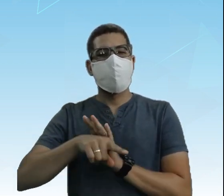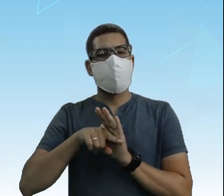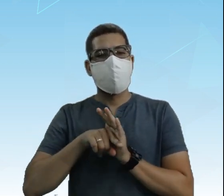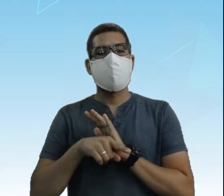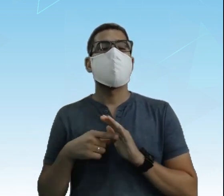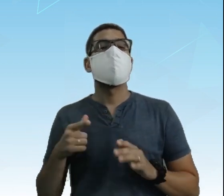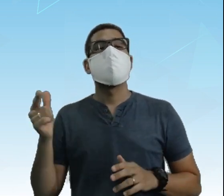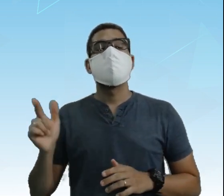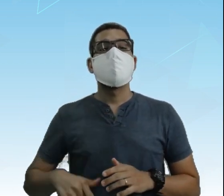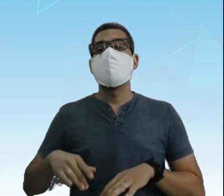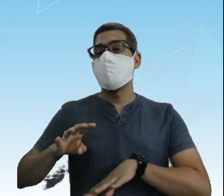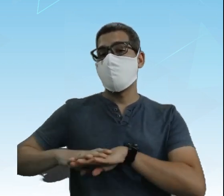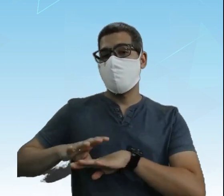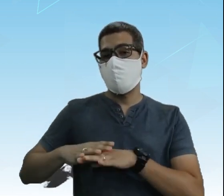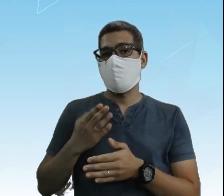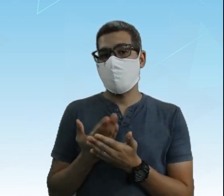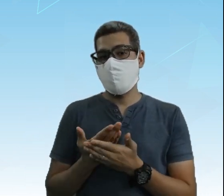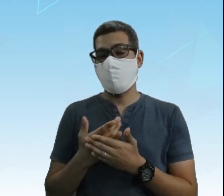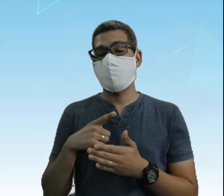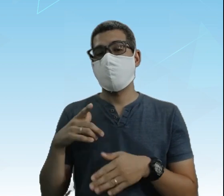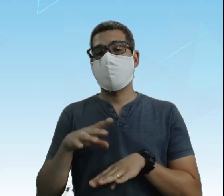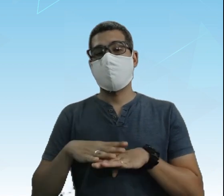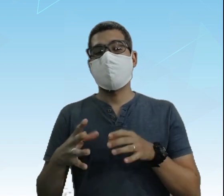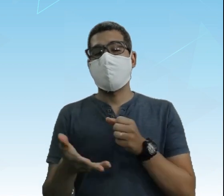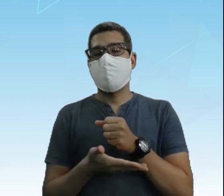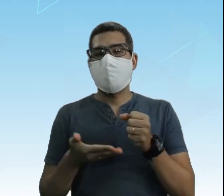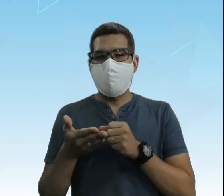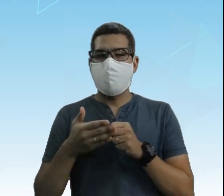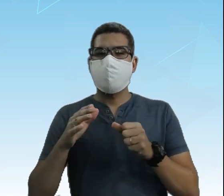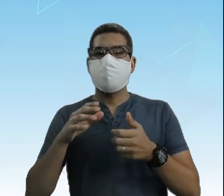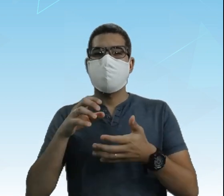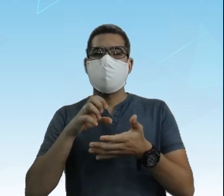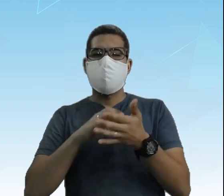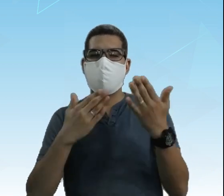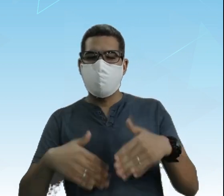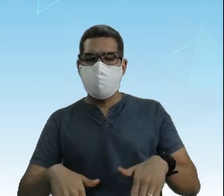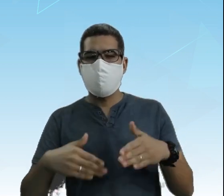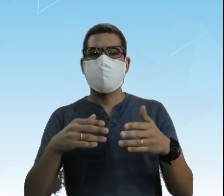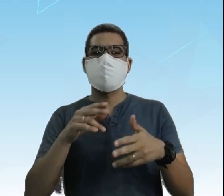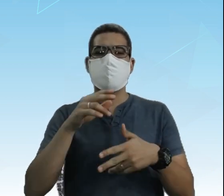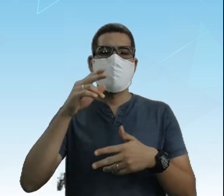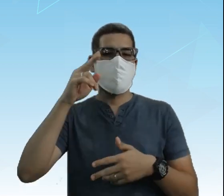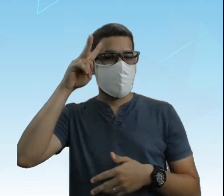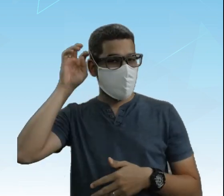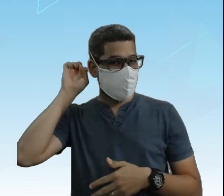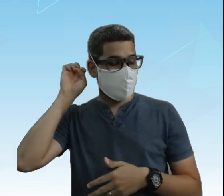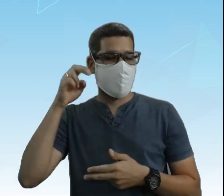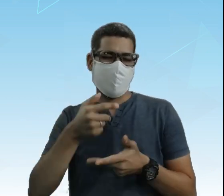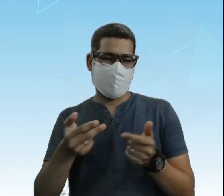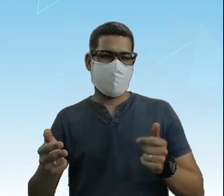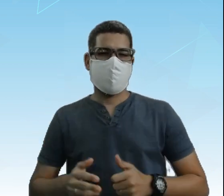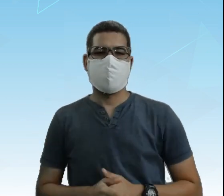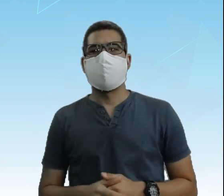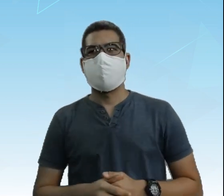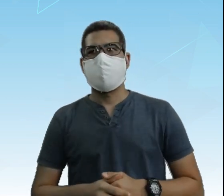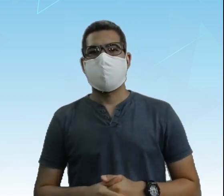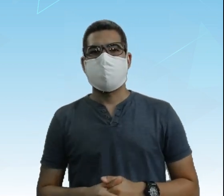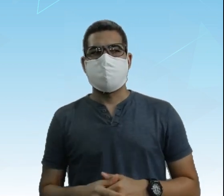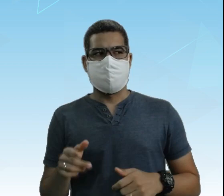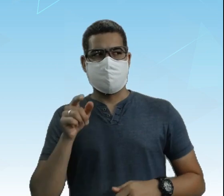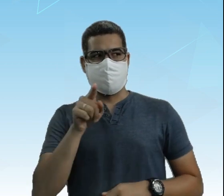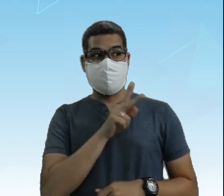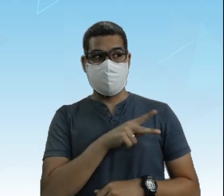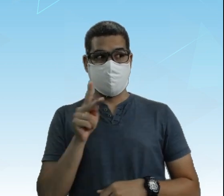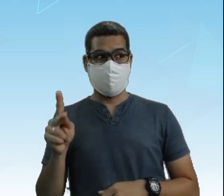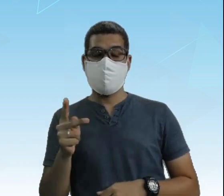de matemática e preparando aí para matemática básica Para concurso, então, vestibulares, estamos juntos, beleza? Professor, nosso